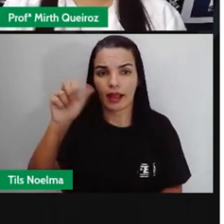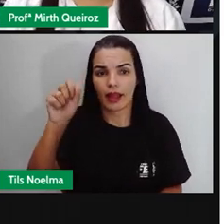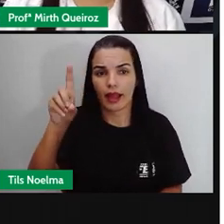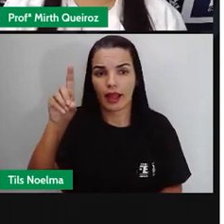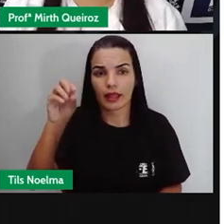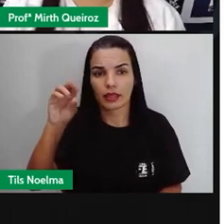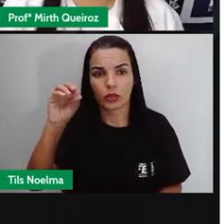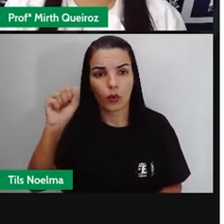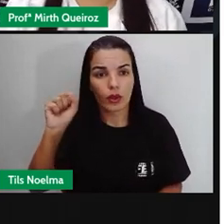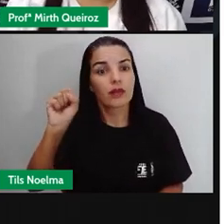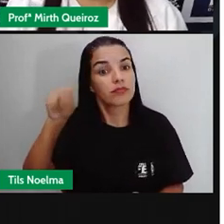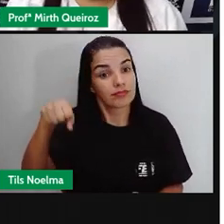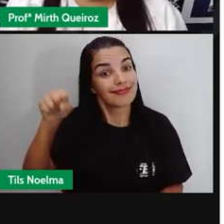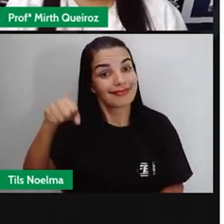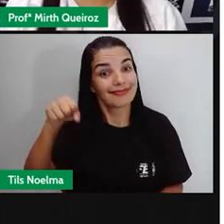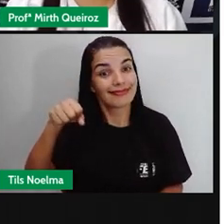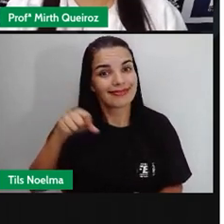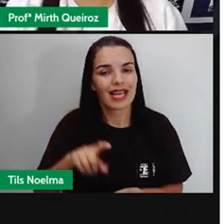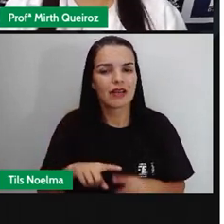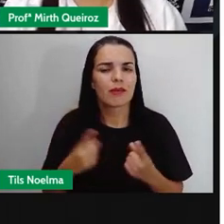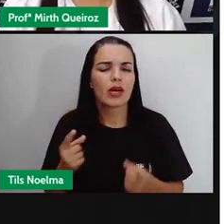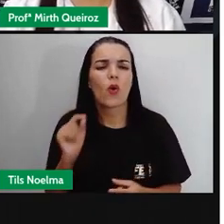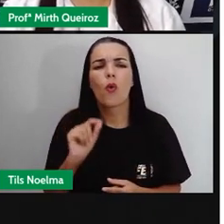Mas o que que é narração?